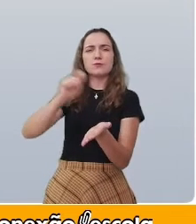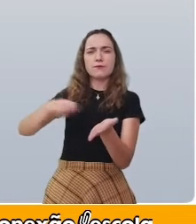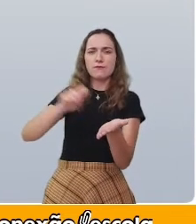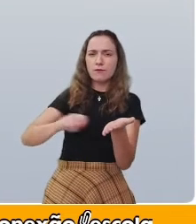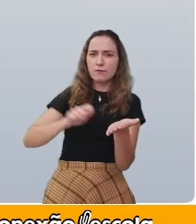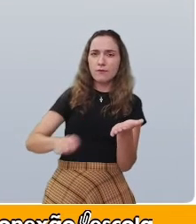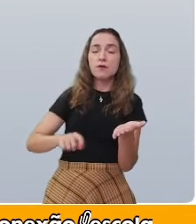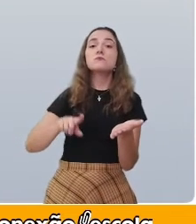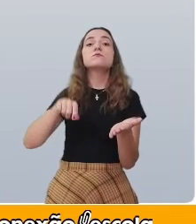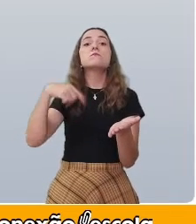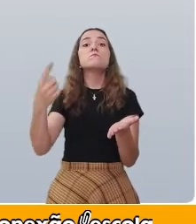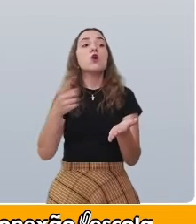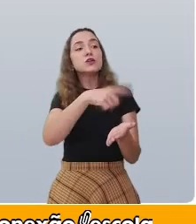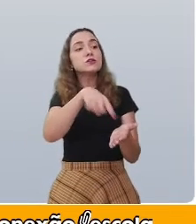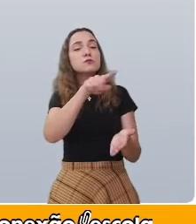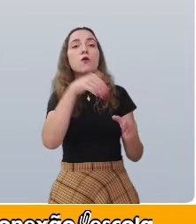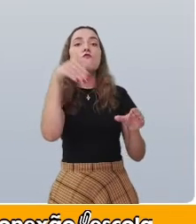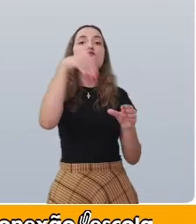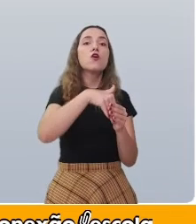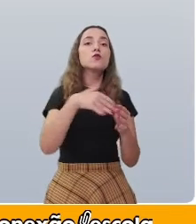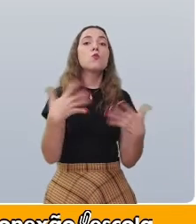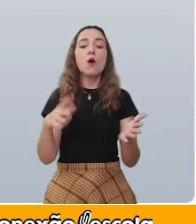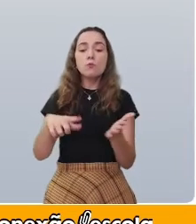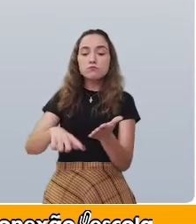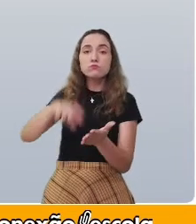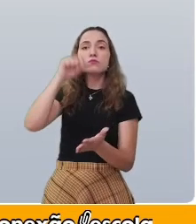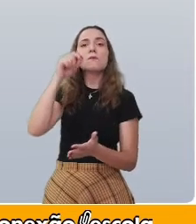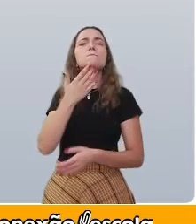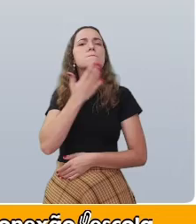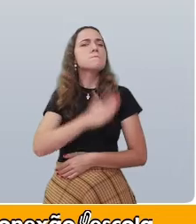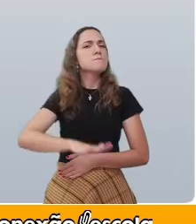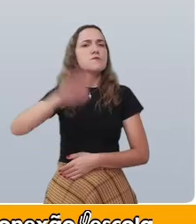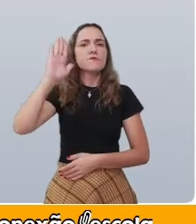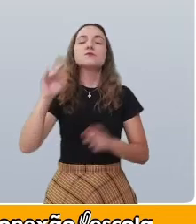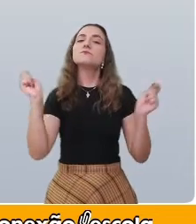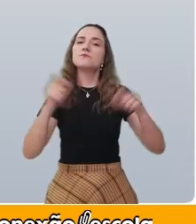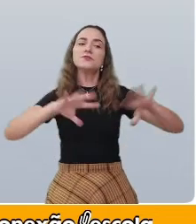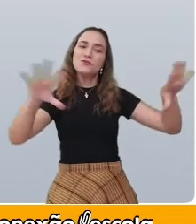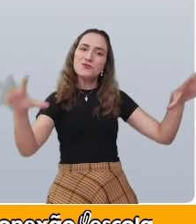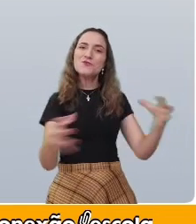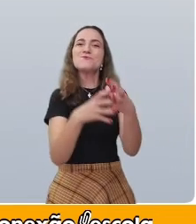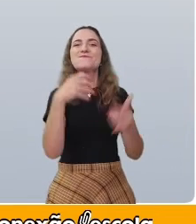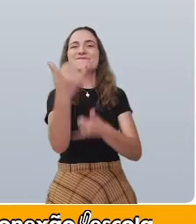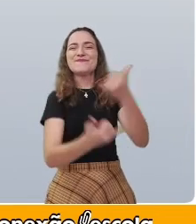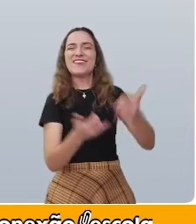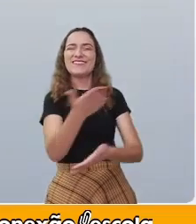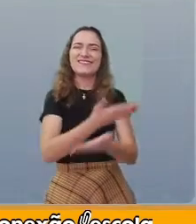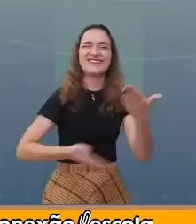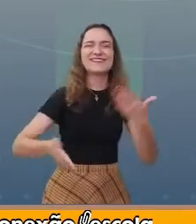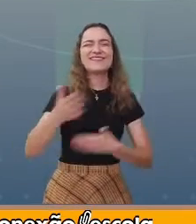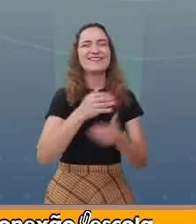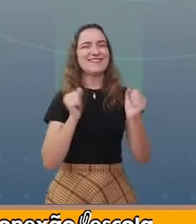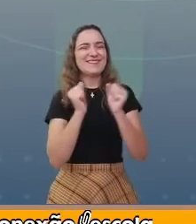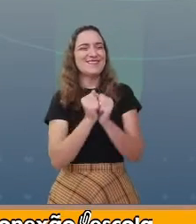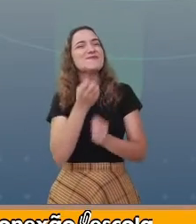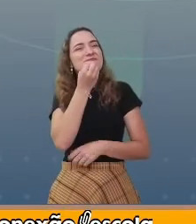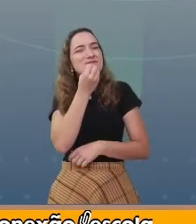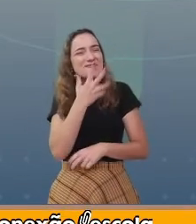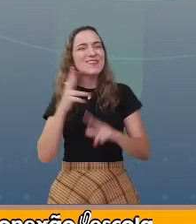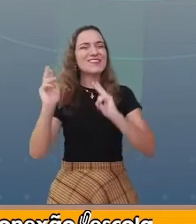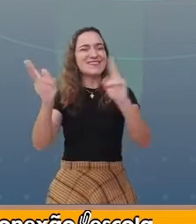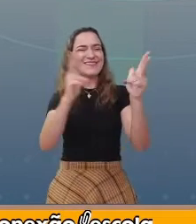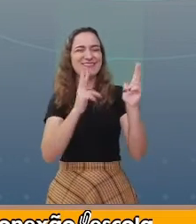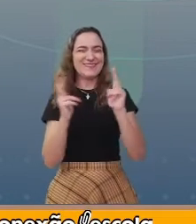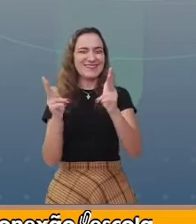Depois, escolha uma parlenda preferida de todos e brinquem juntos. Boa diversão.